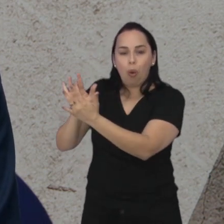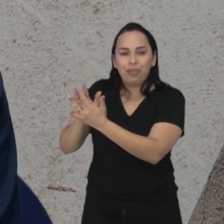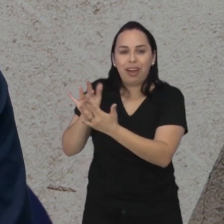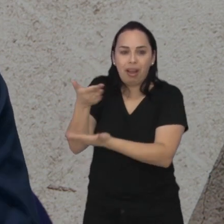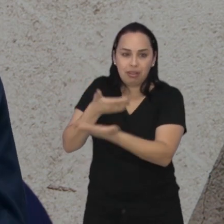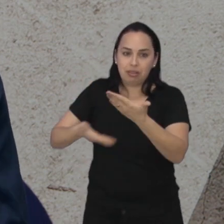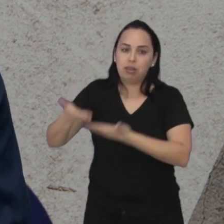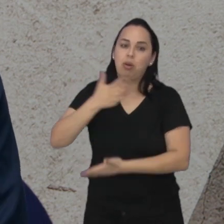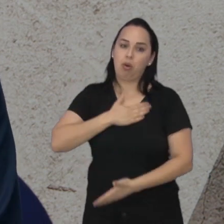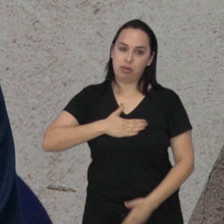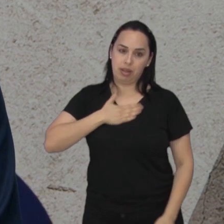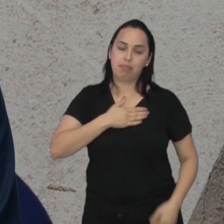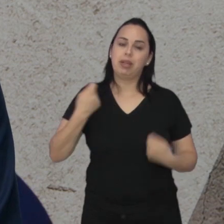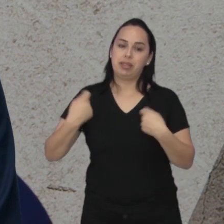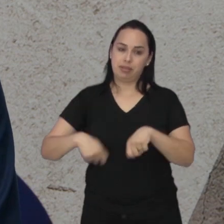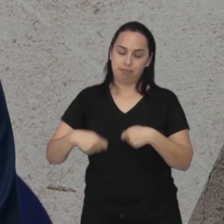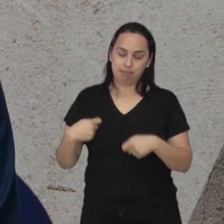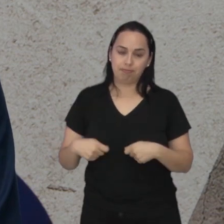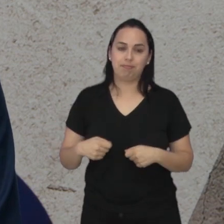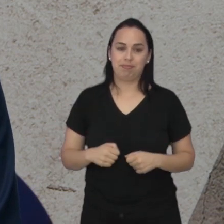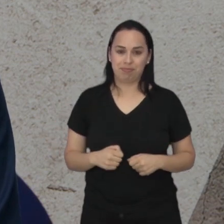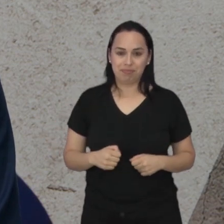pessoas, precisa saber lidar com pessoas.